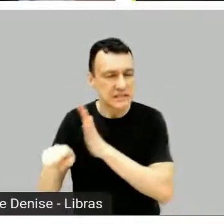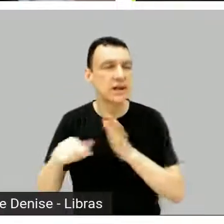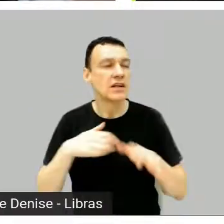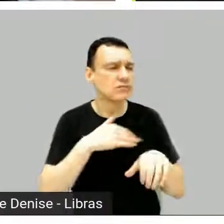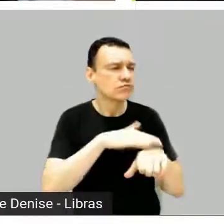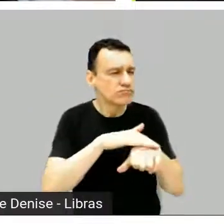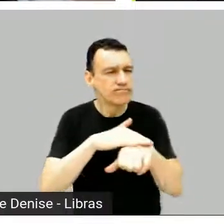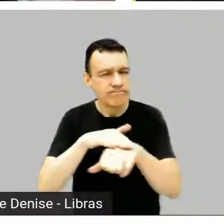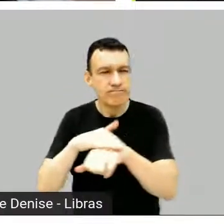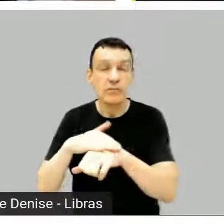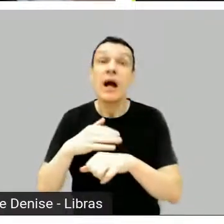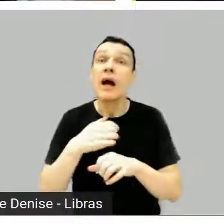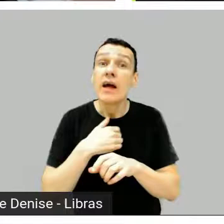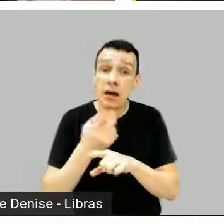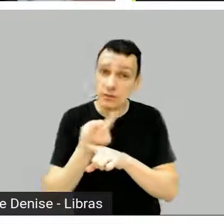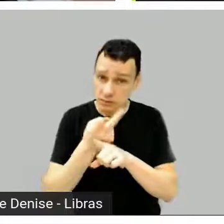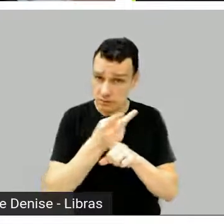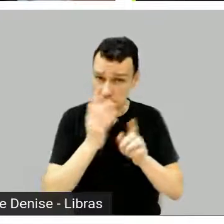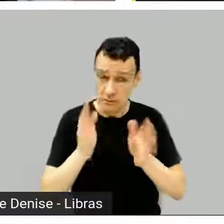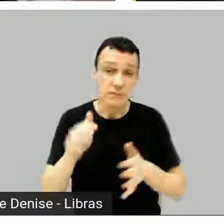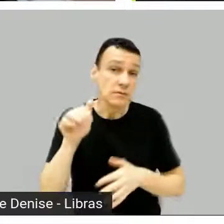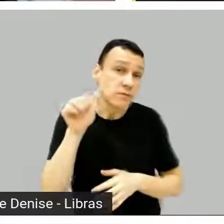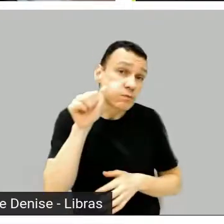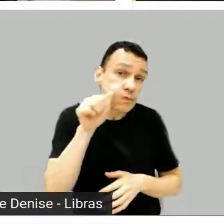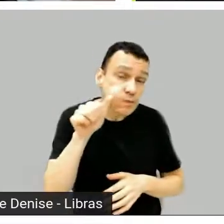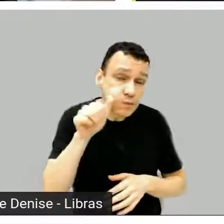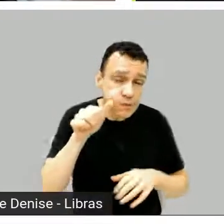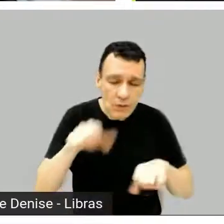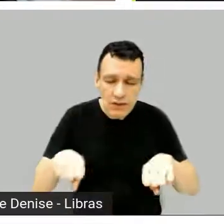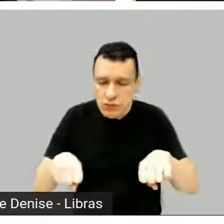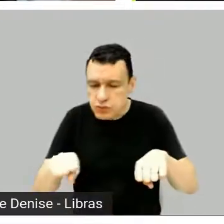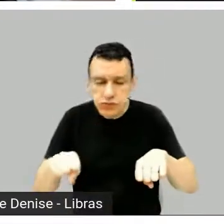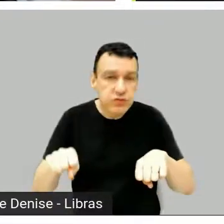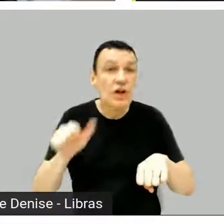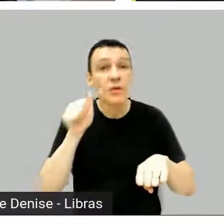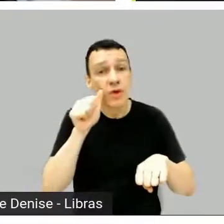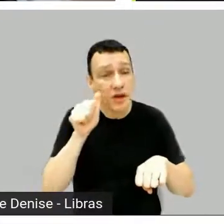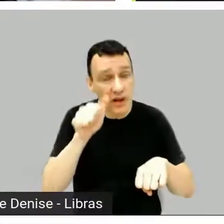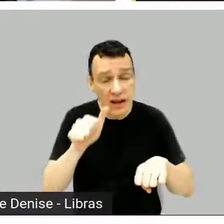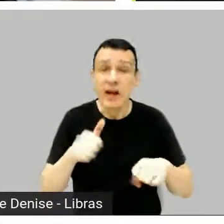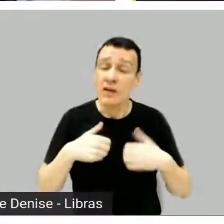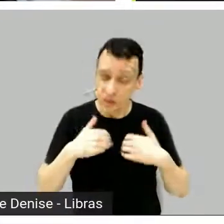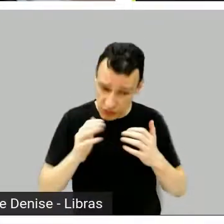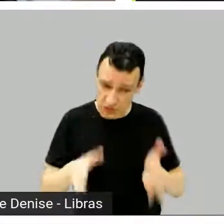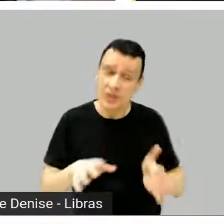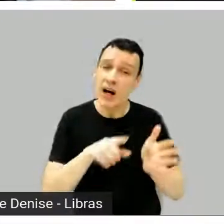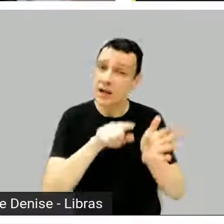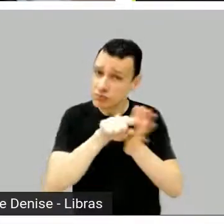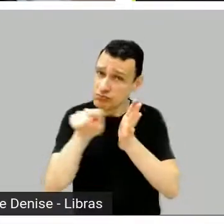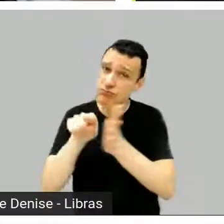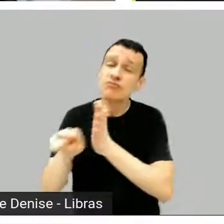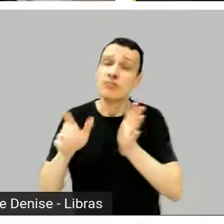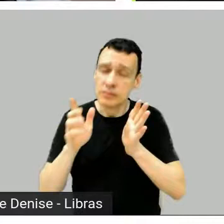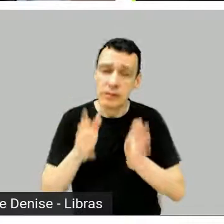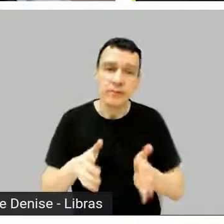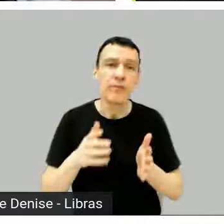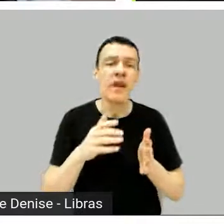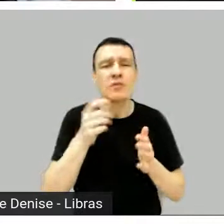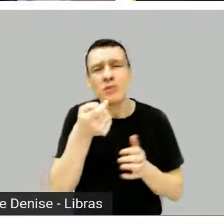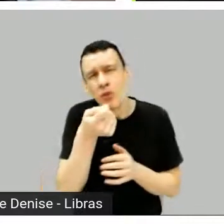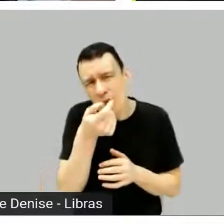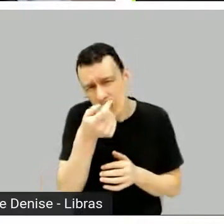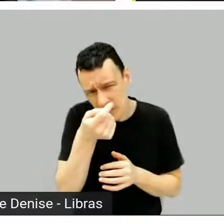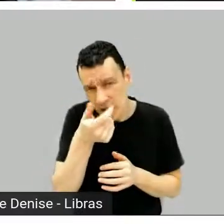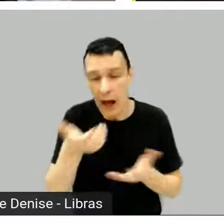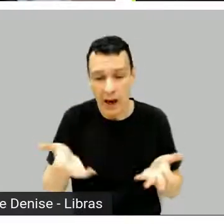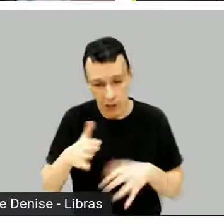mas na época eram muito poucas trabalhando nisso. Então, teve esse momento lá atrás quando eu criei a série. Depois, quando